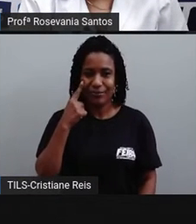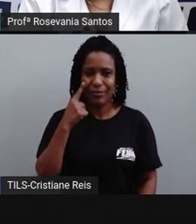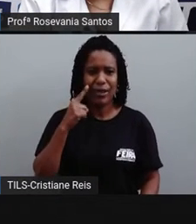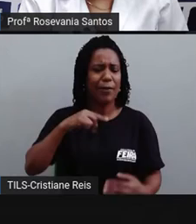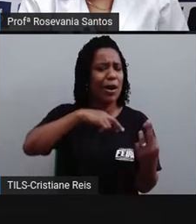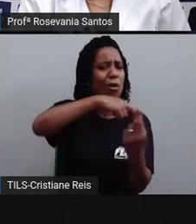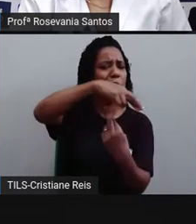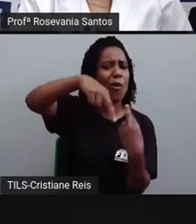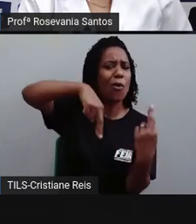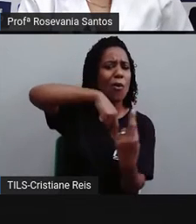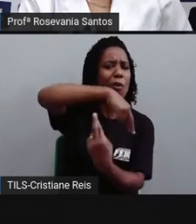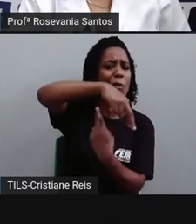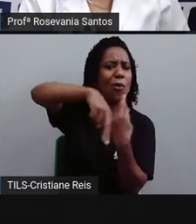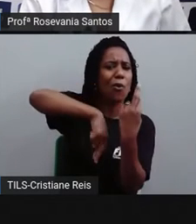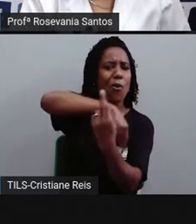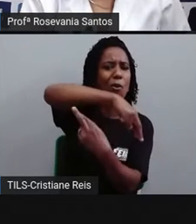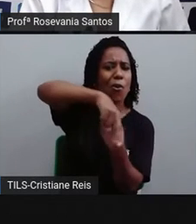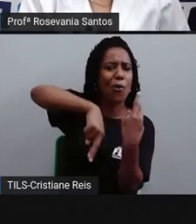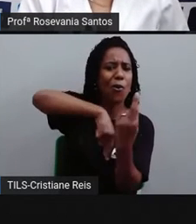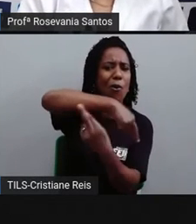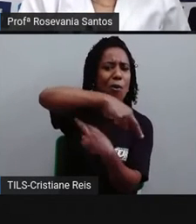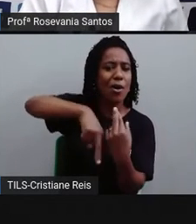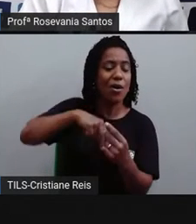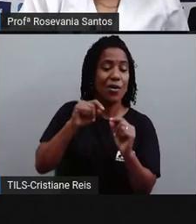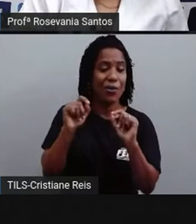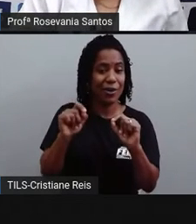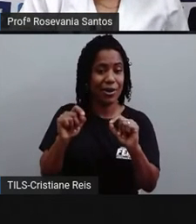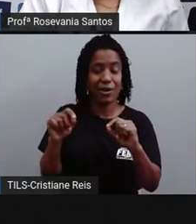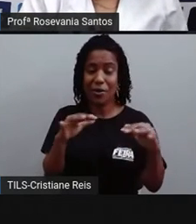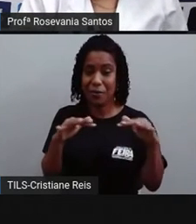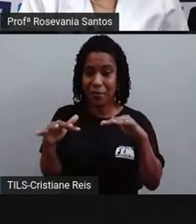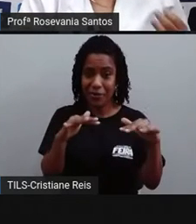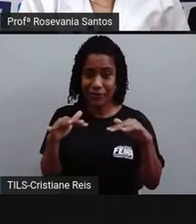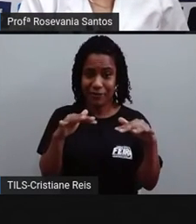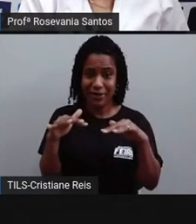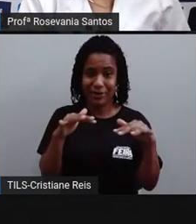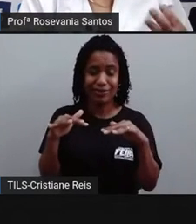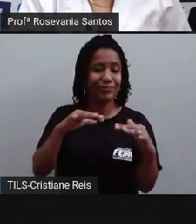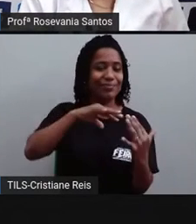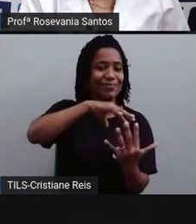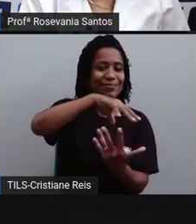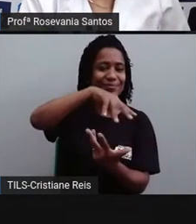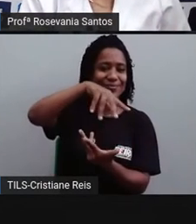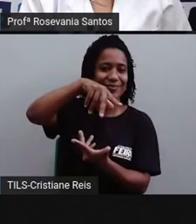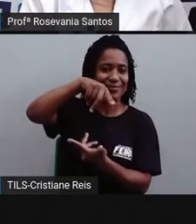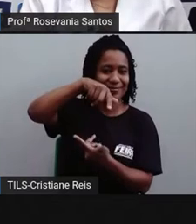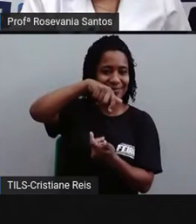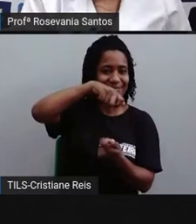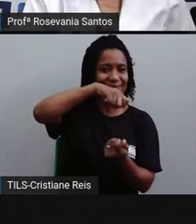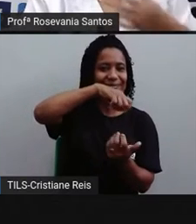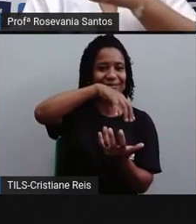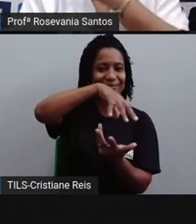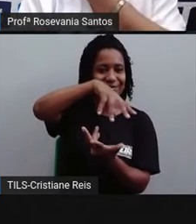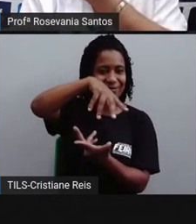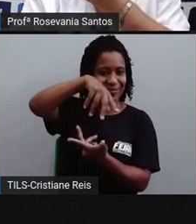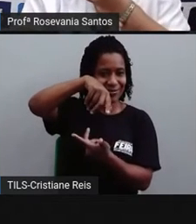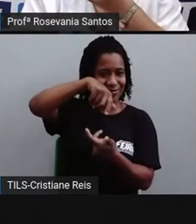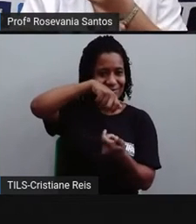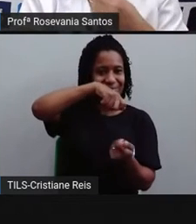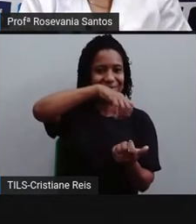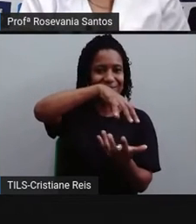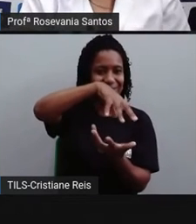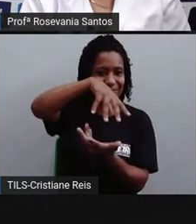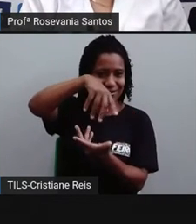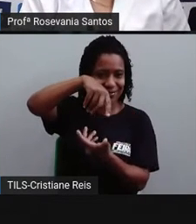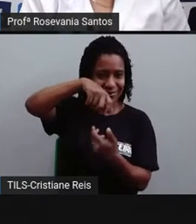a rotação? O movimento de rotação é aquele que a Terra executa em torno do seu próprio eixo. E esse